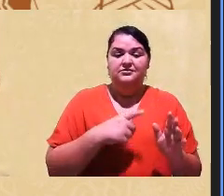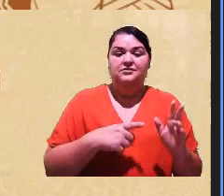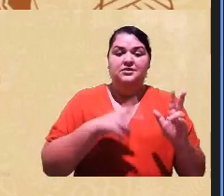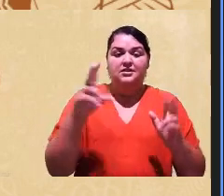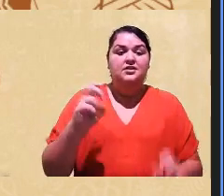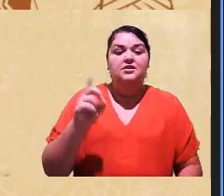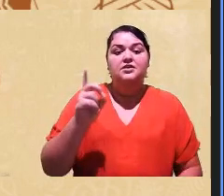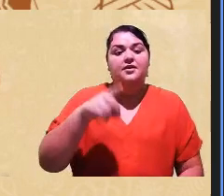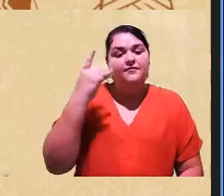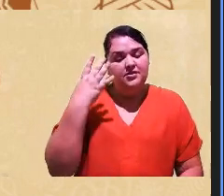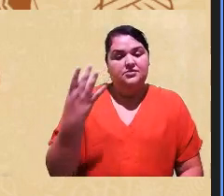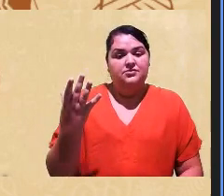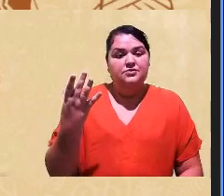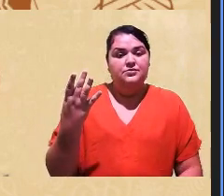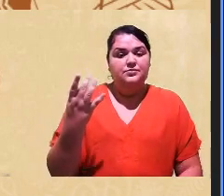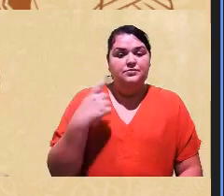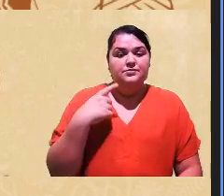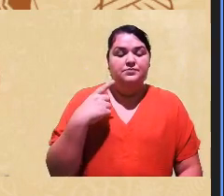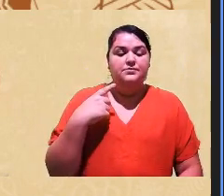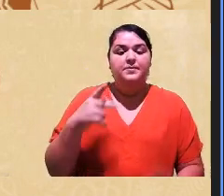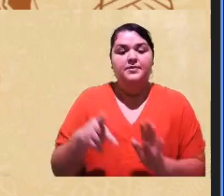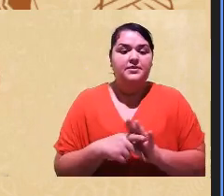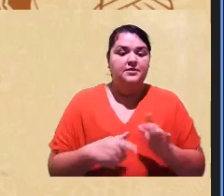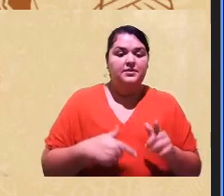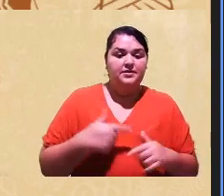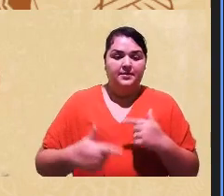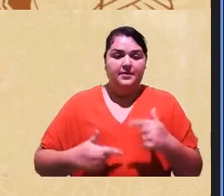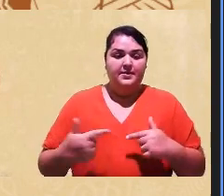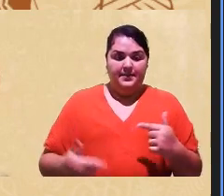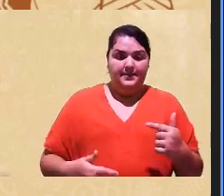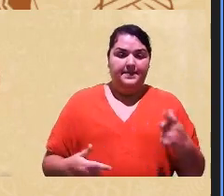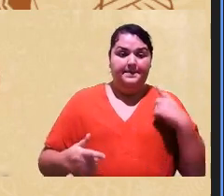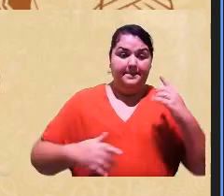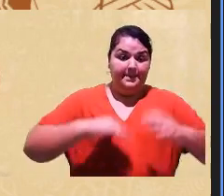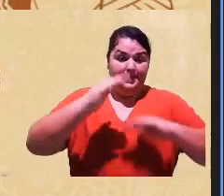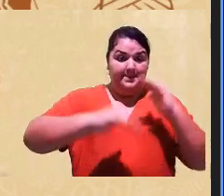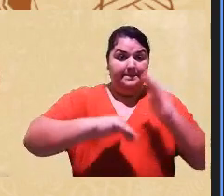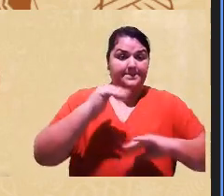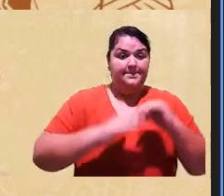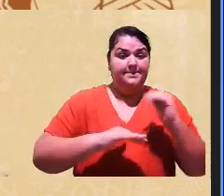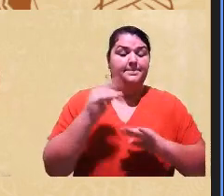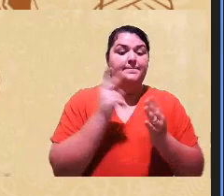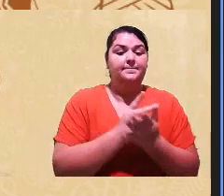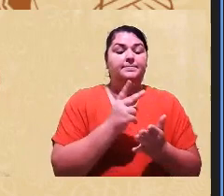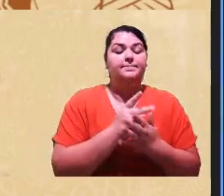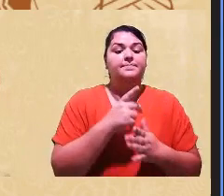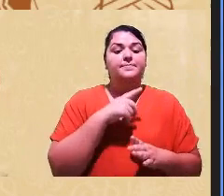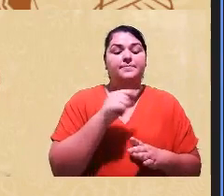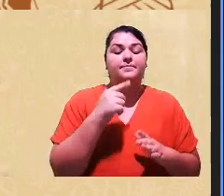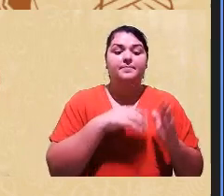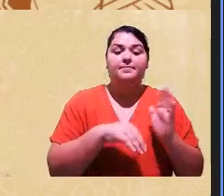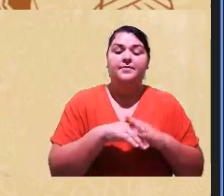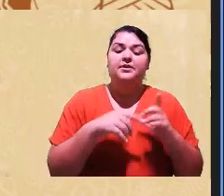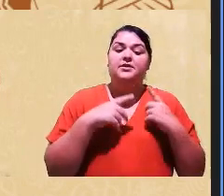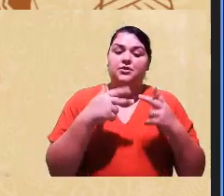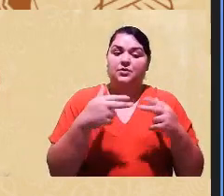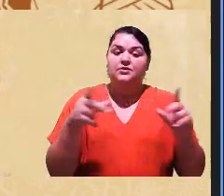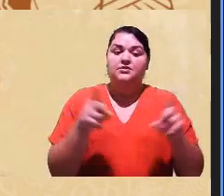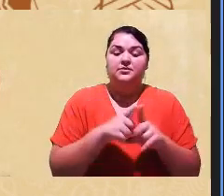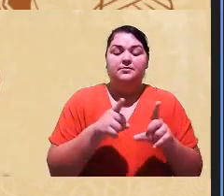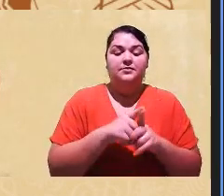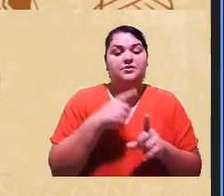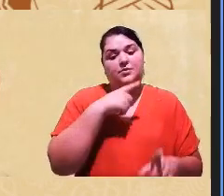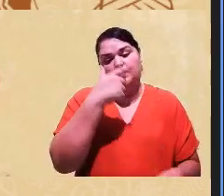e é esse que a banca precisa trabalhar então o treinamento na verdade do fenótipo é mais sobre esses casos porque os outros são